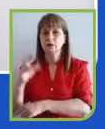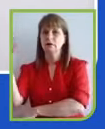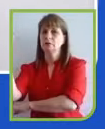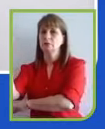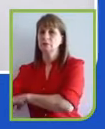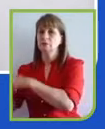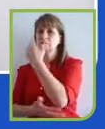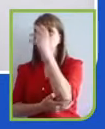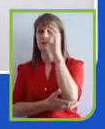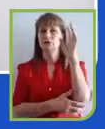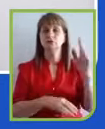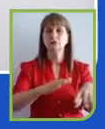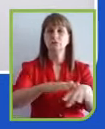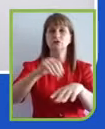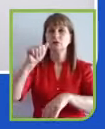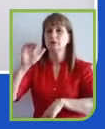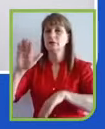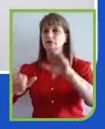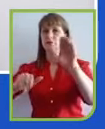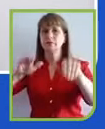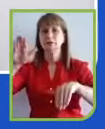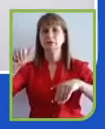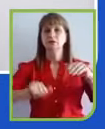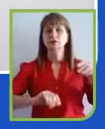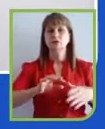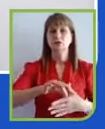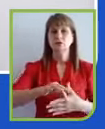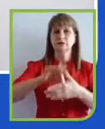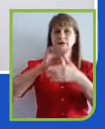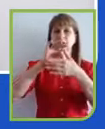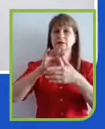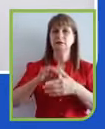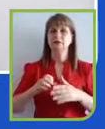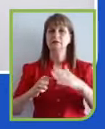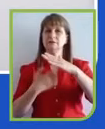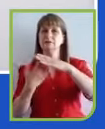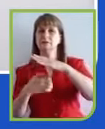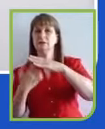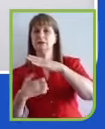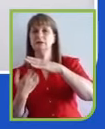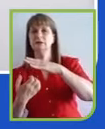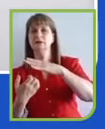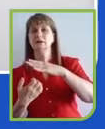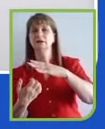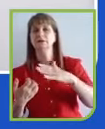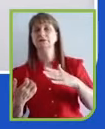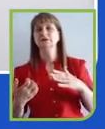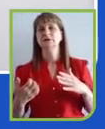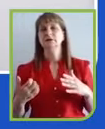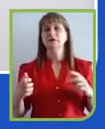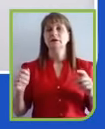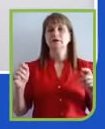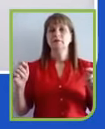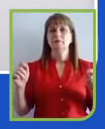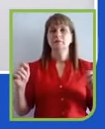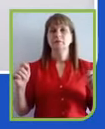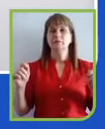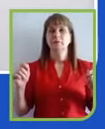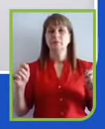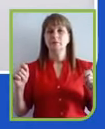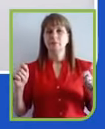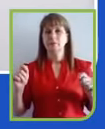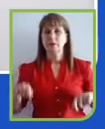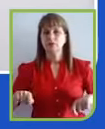compromisso público de redução de emissões de gases de efeito estufa até o nível de 1,5 grau até o final do século. E isso nós estamos abertos a